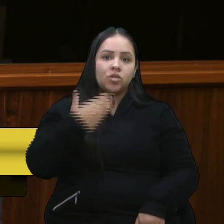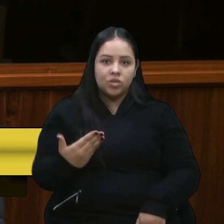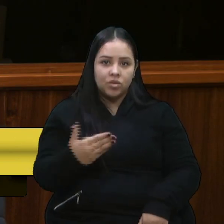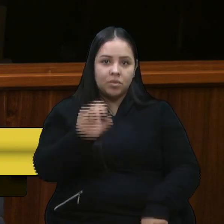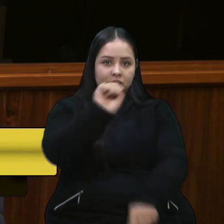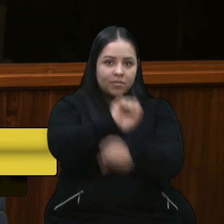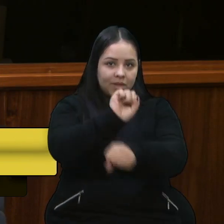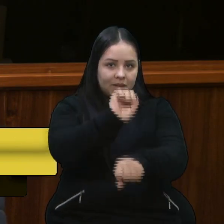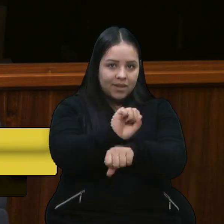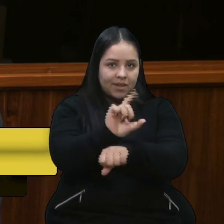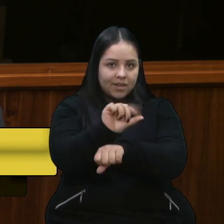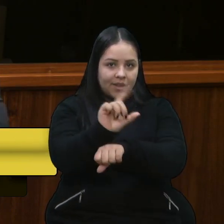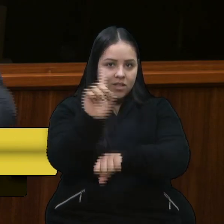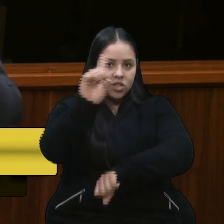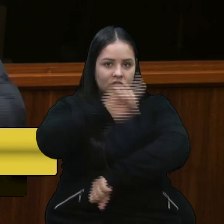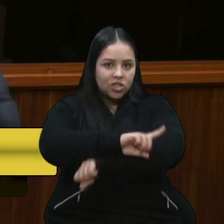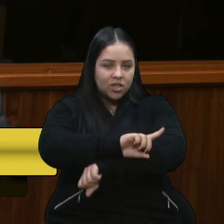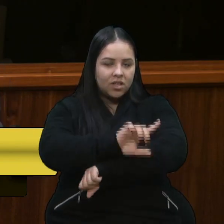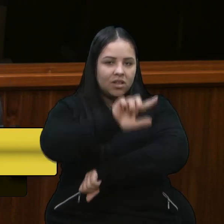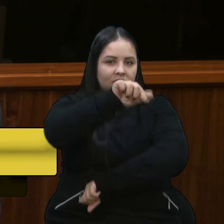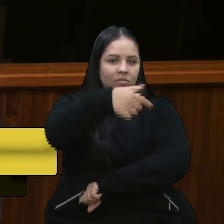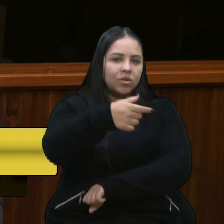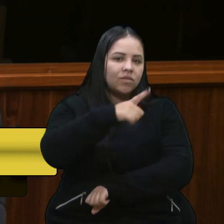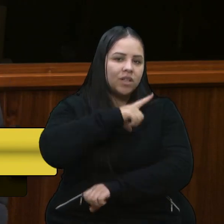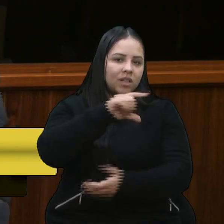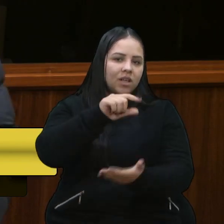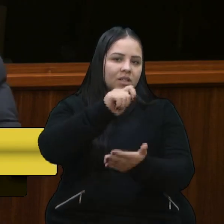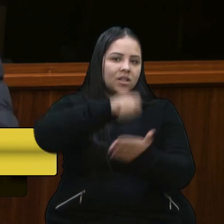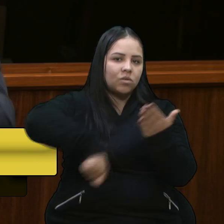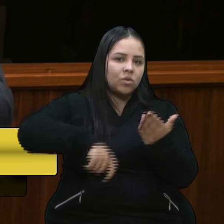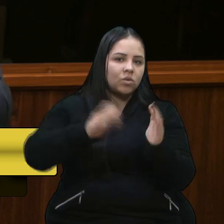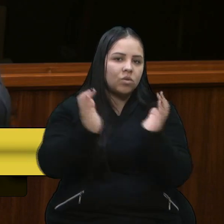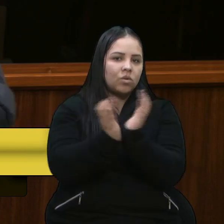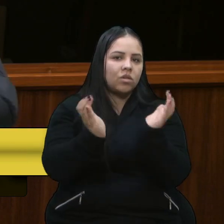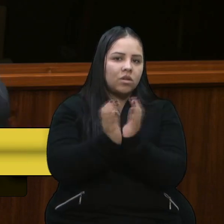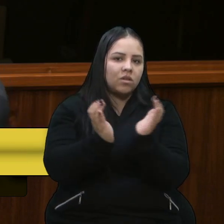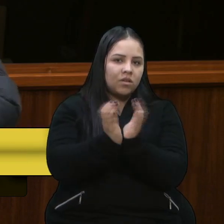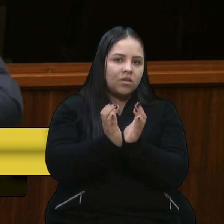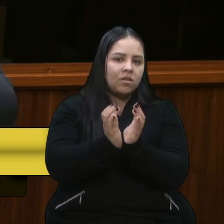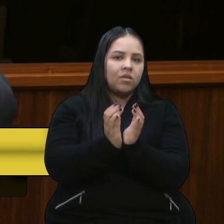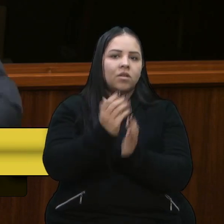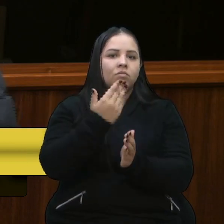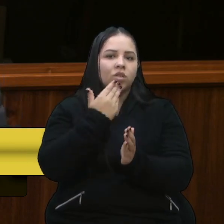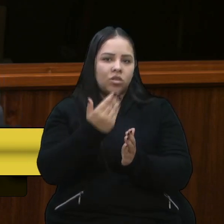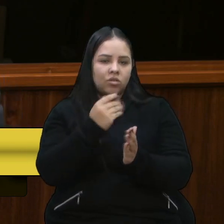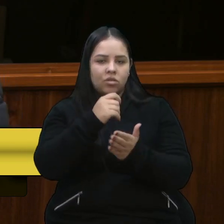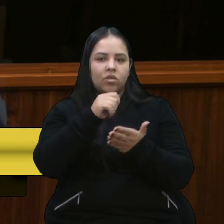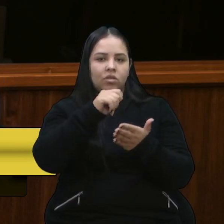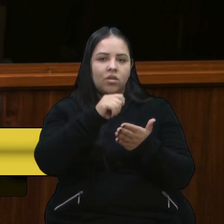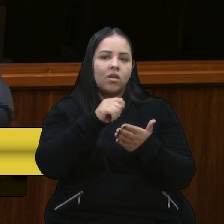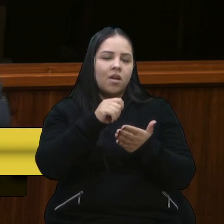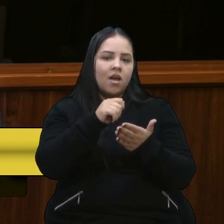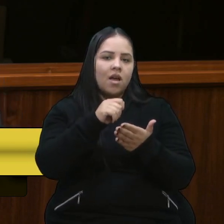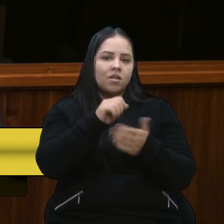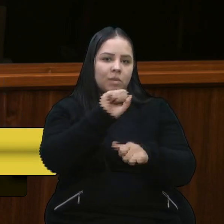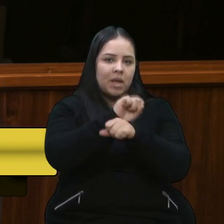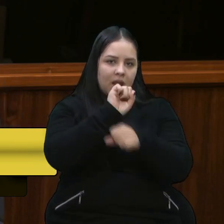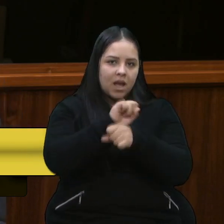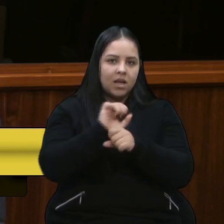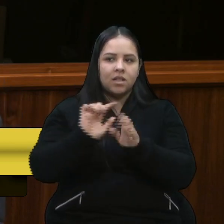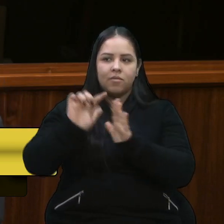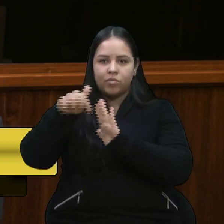posteriormente, vamos com a assinatura dos colegas para pedir primeiro o adiamento e depois vamos retirar dentro do regimento,